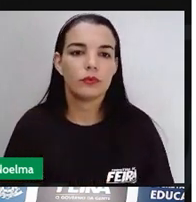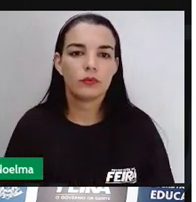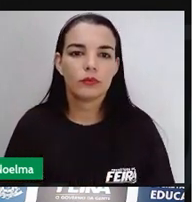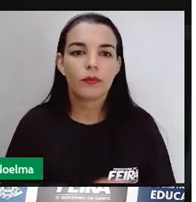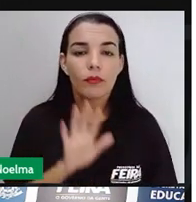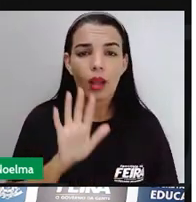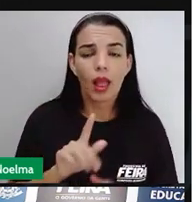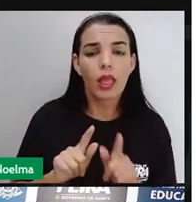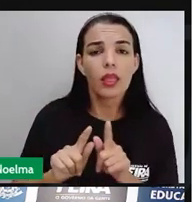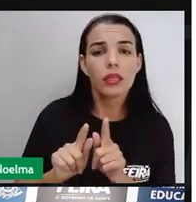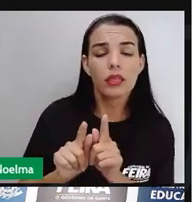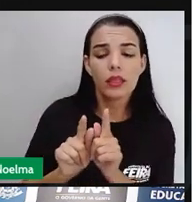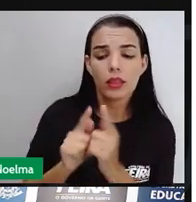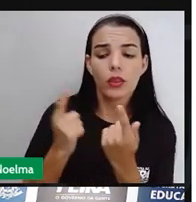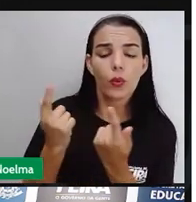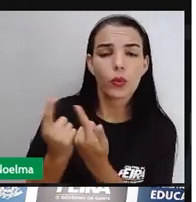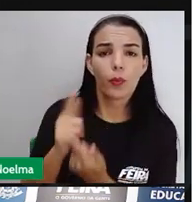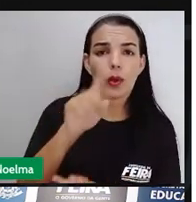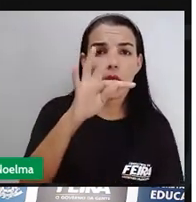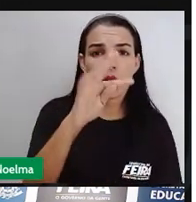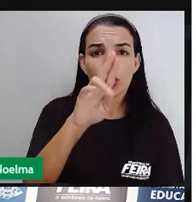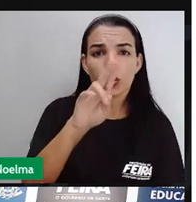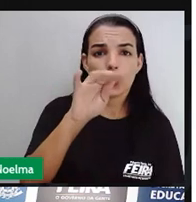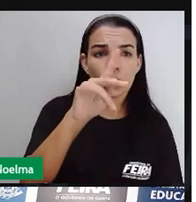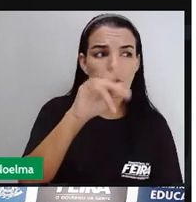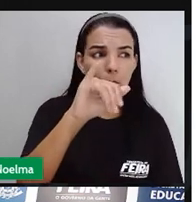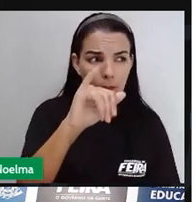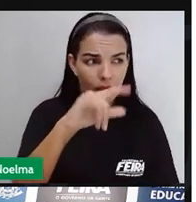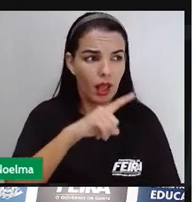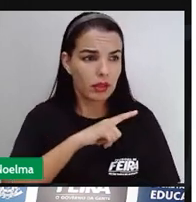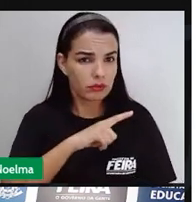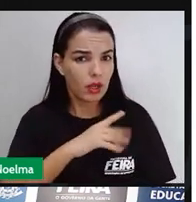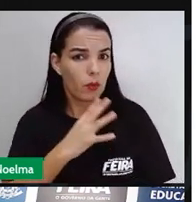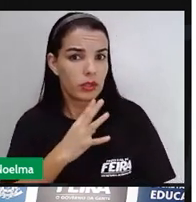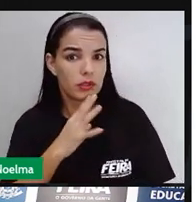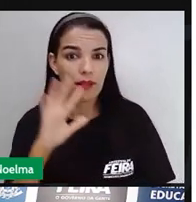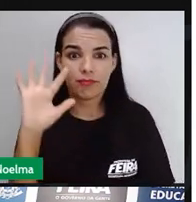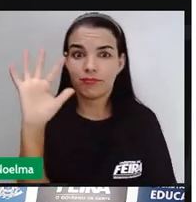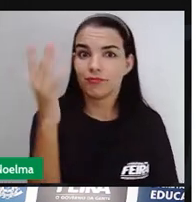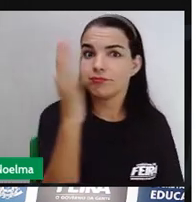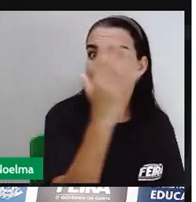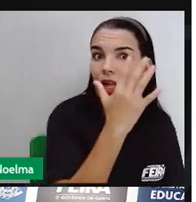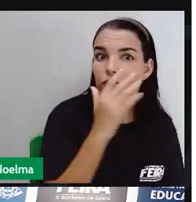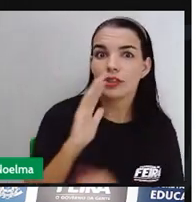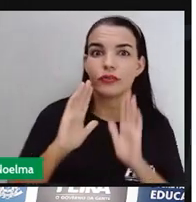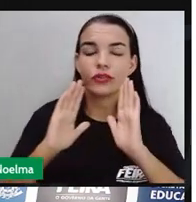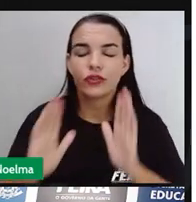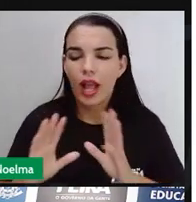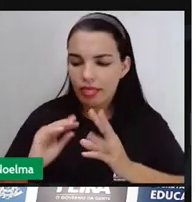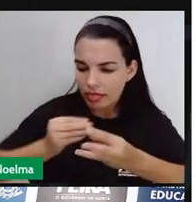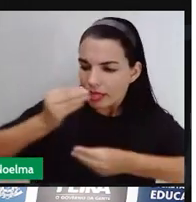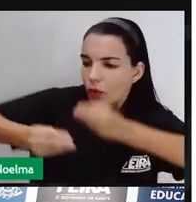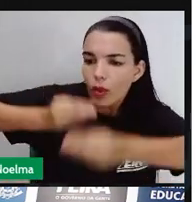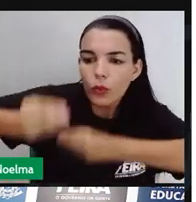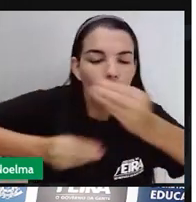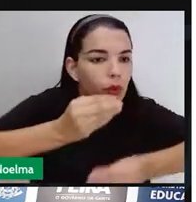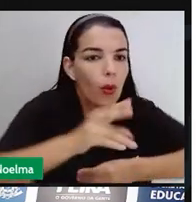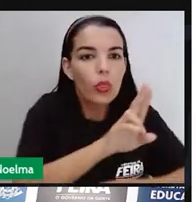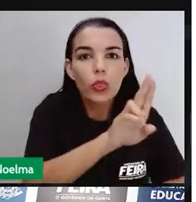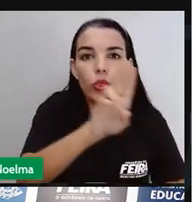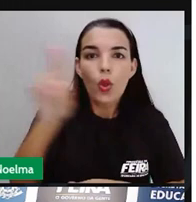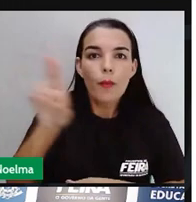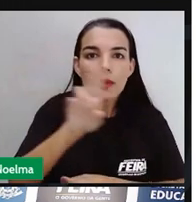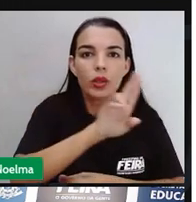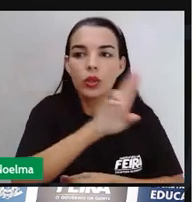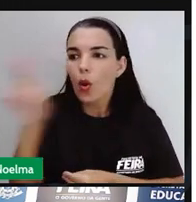Os tupis conheciam a natureza, tinham nomeado os montes, praias e rios, sabiam quais as ervas